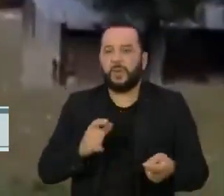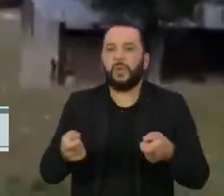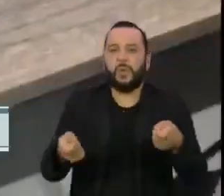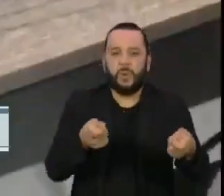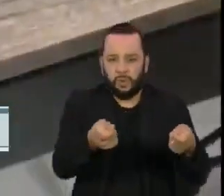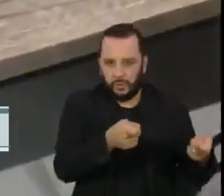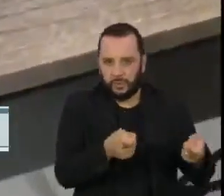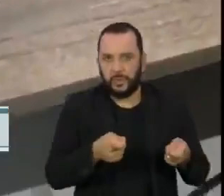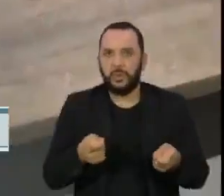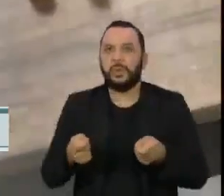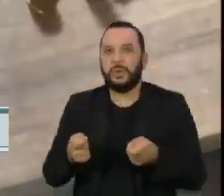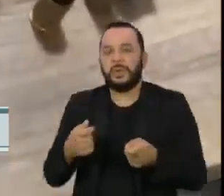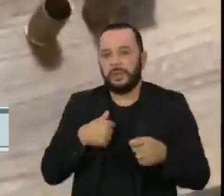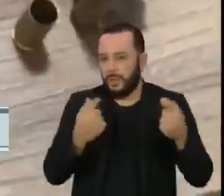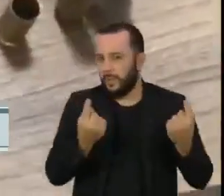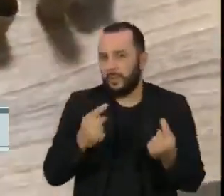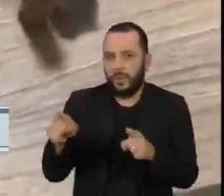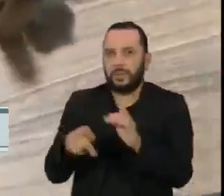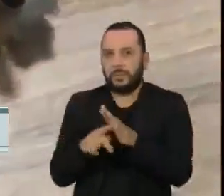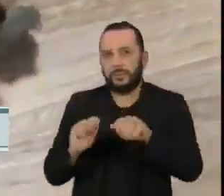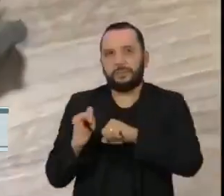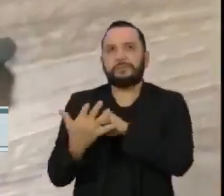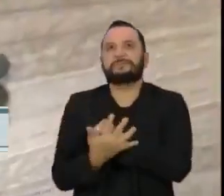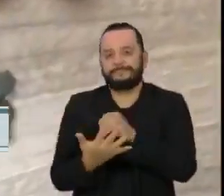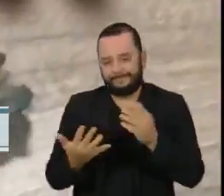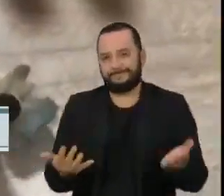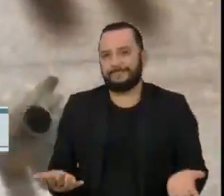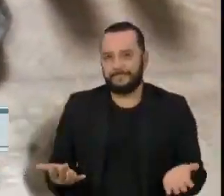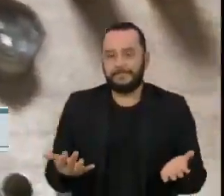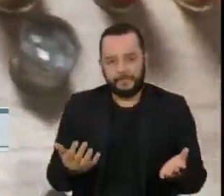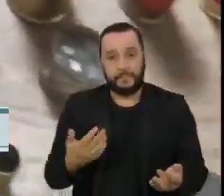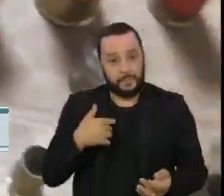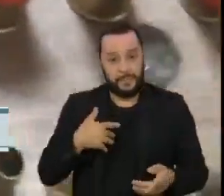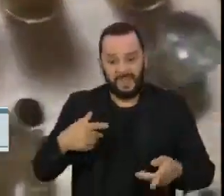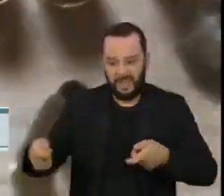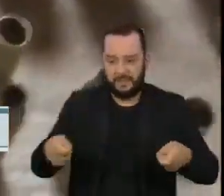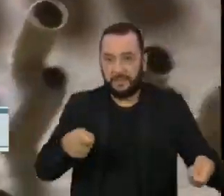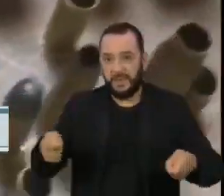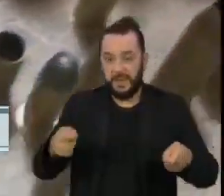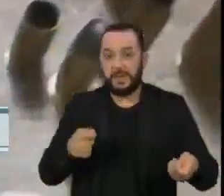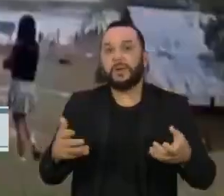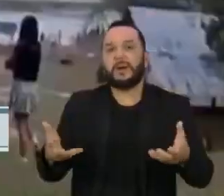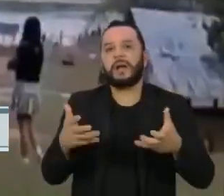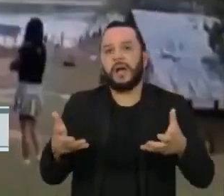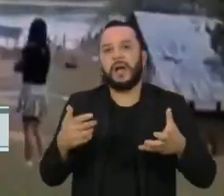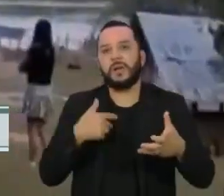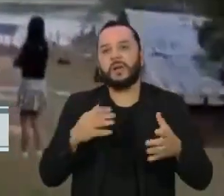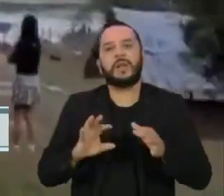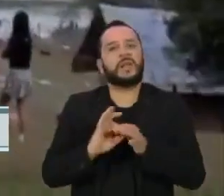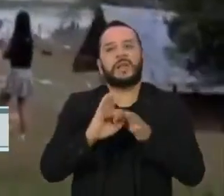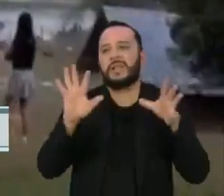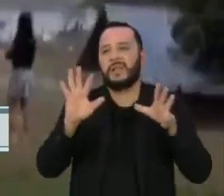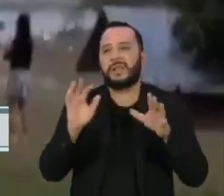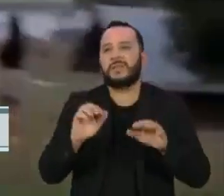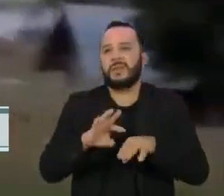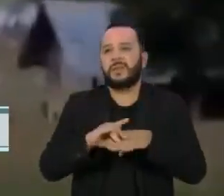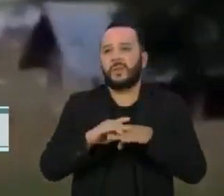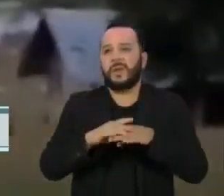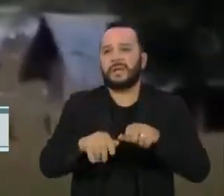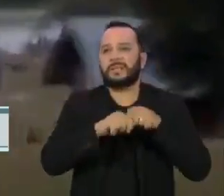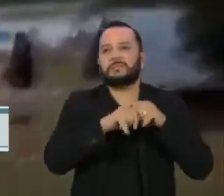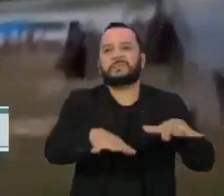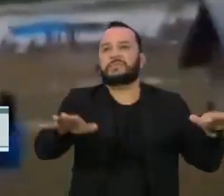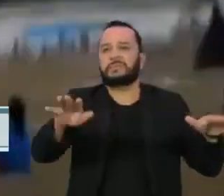sanitário contra a Covid-19. Os garimpeiros querem levar livremente a doença para dentro da terra